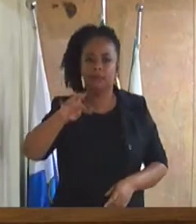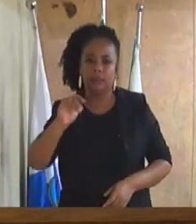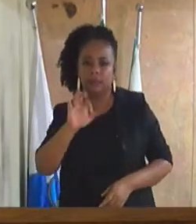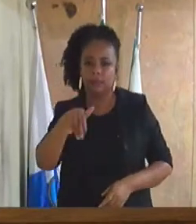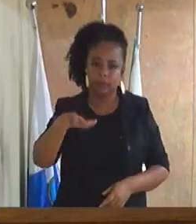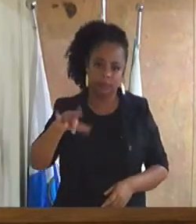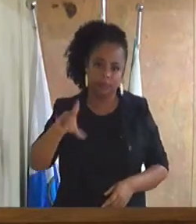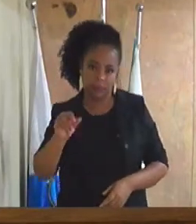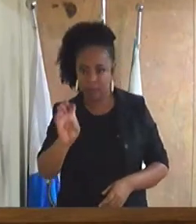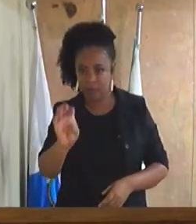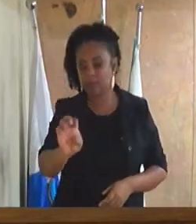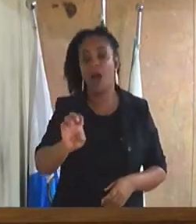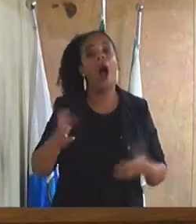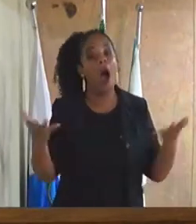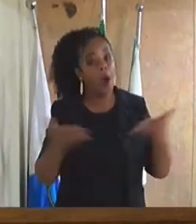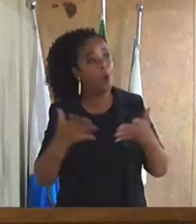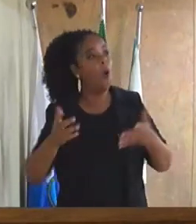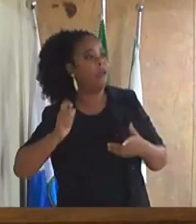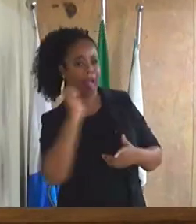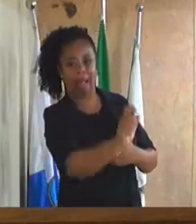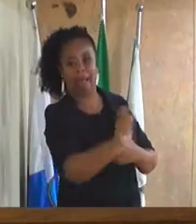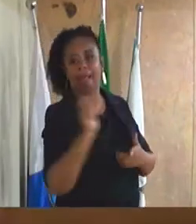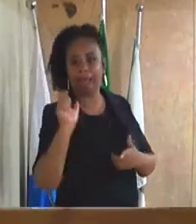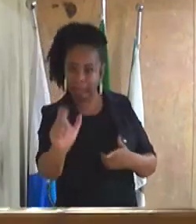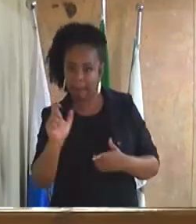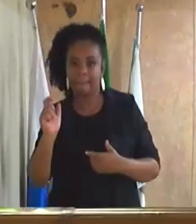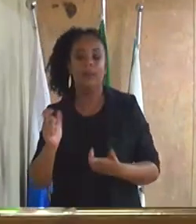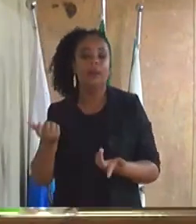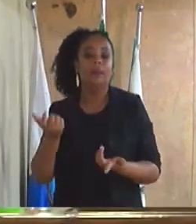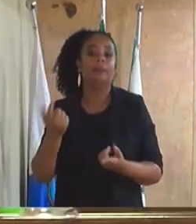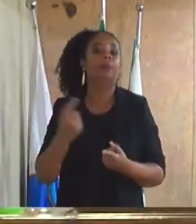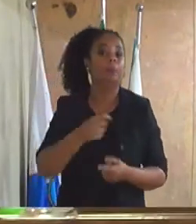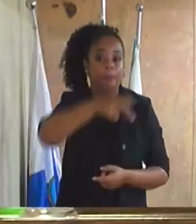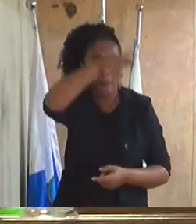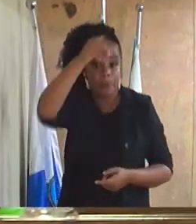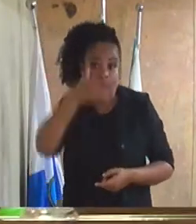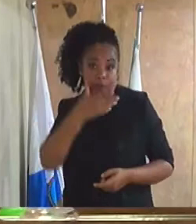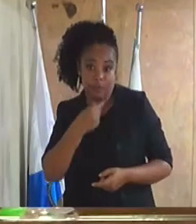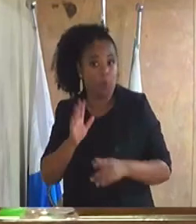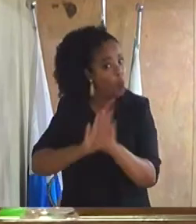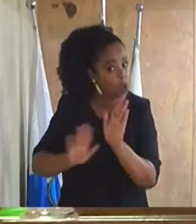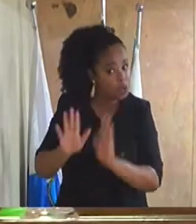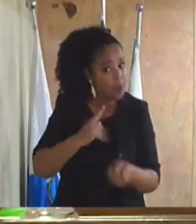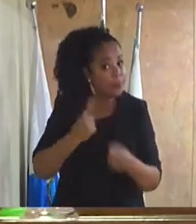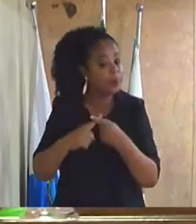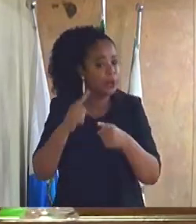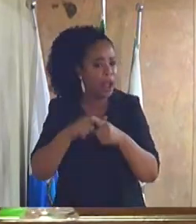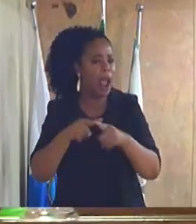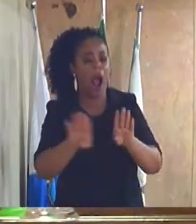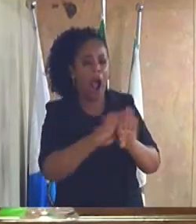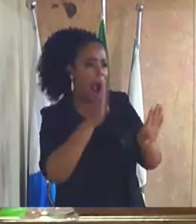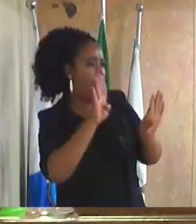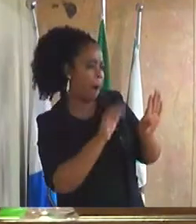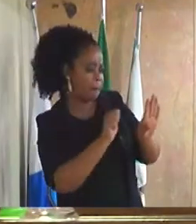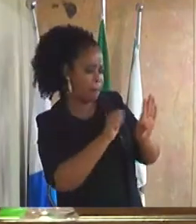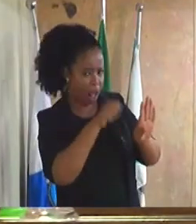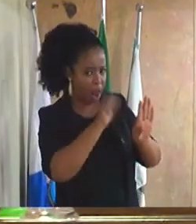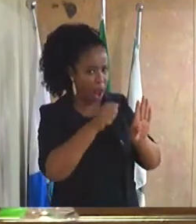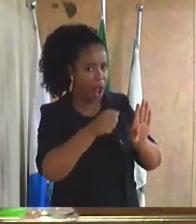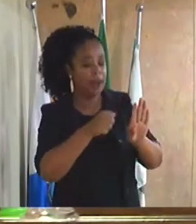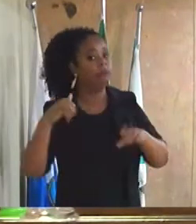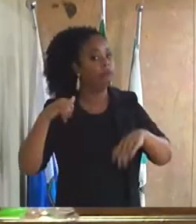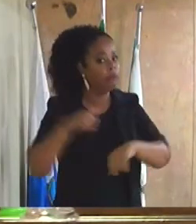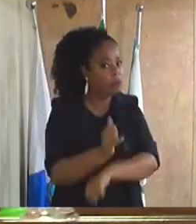ao nosso prefeito cuidado porque vão bater aí na sua porta enganando a população